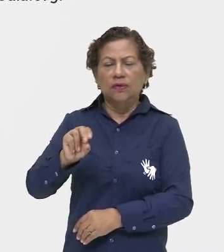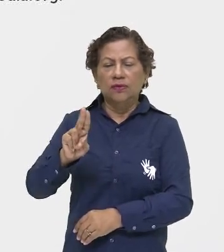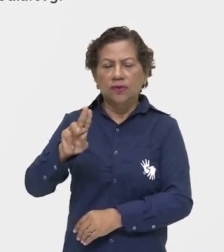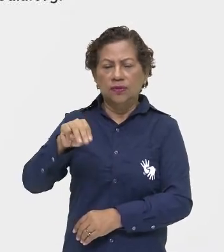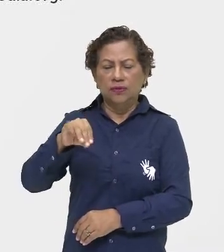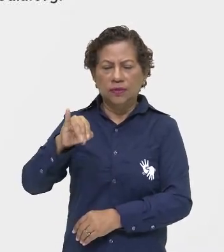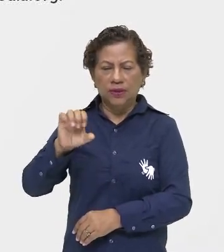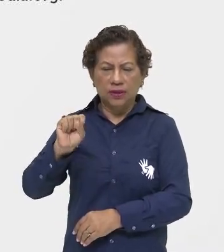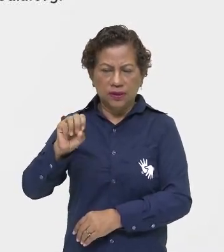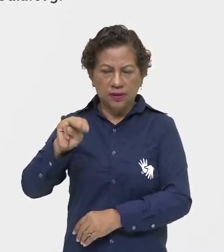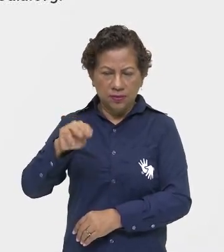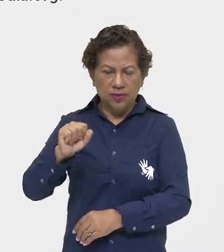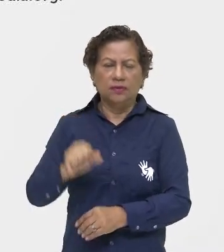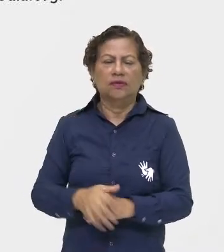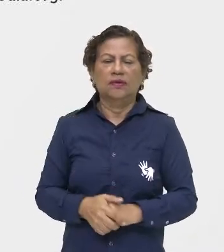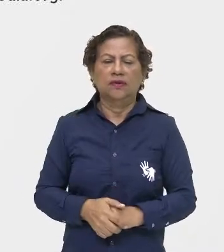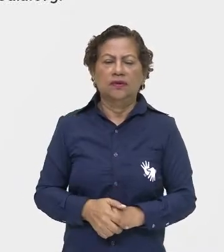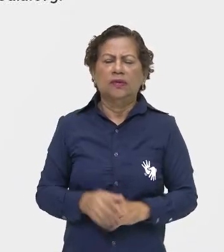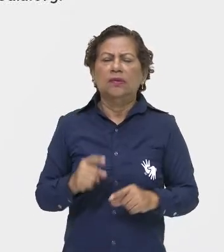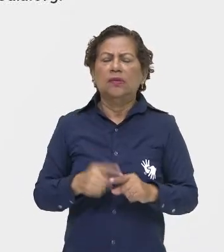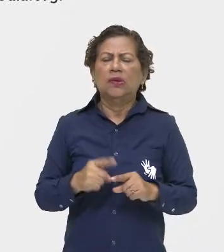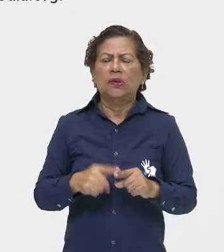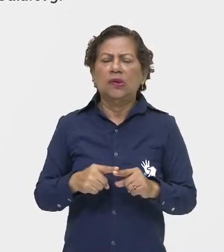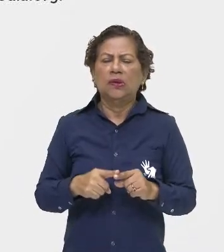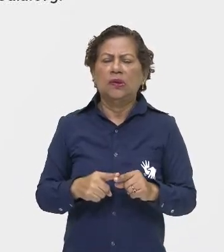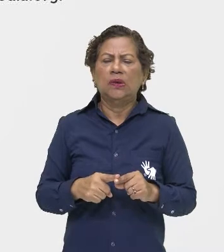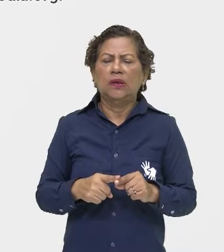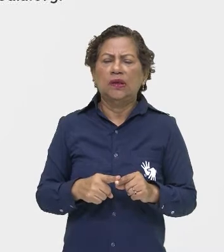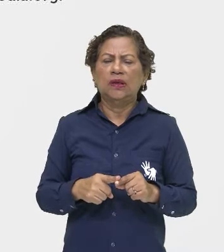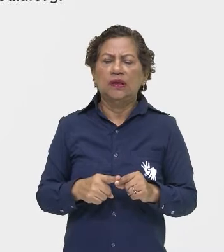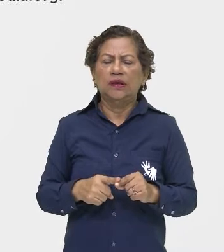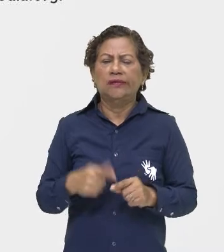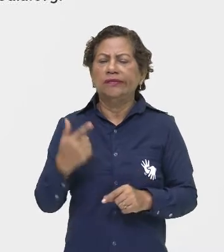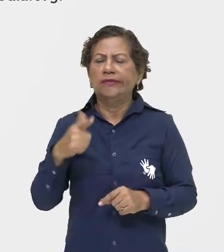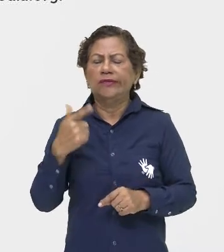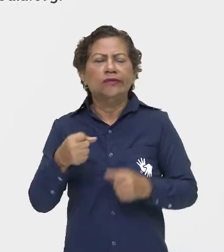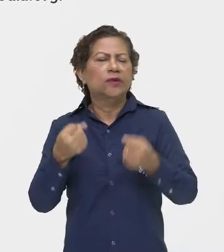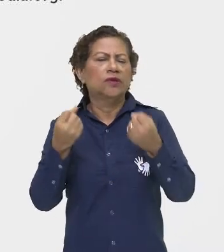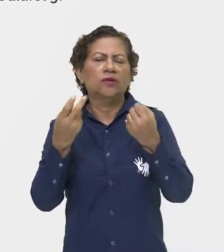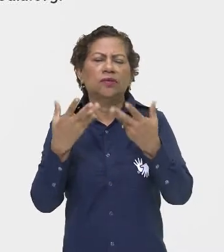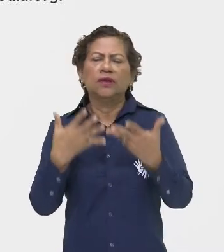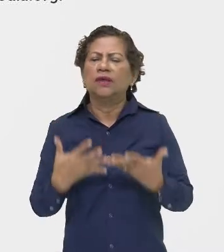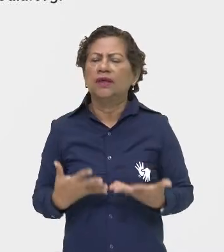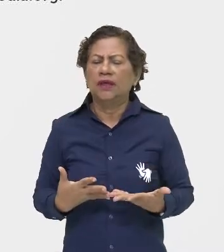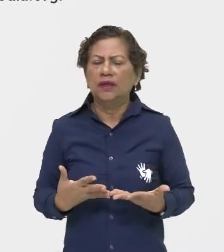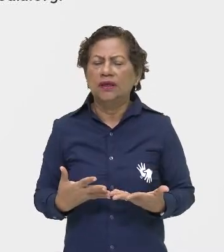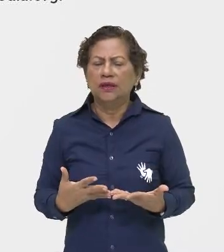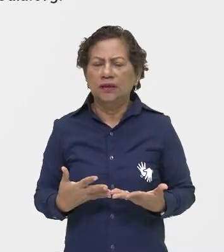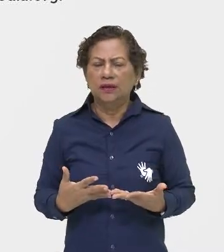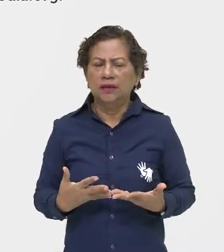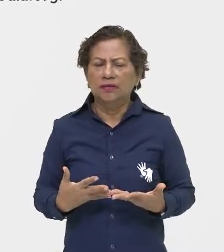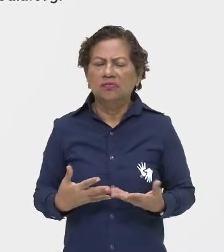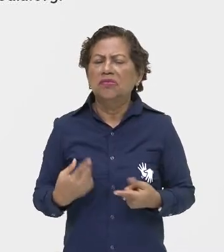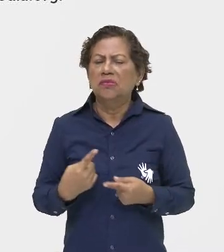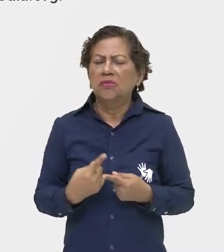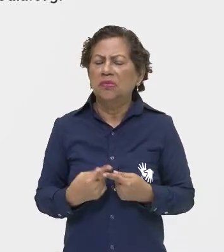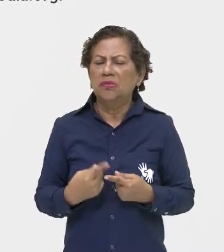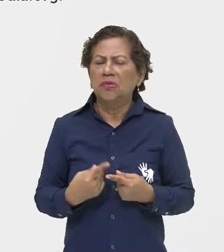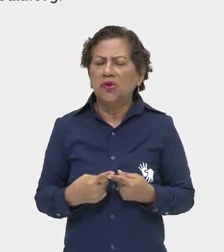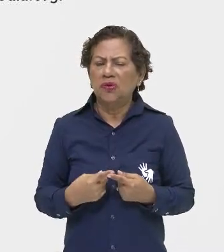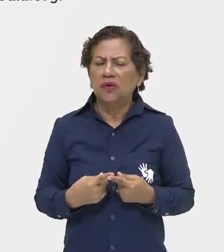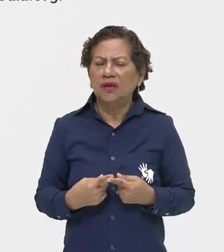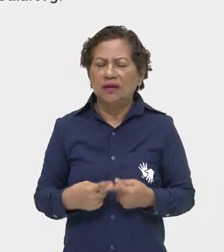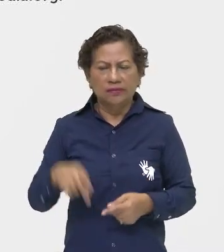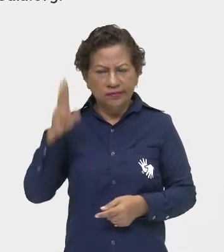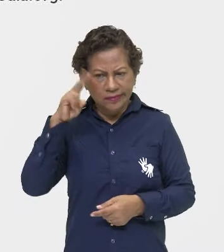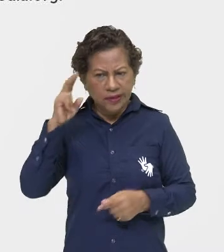temas e conteúdos sem lógica. Olha aí, mais uma vez, a questão sem lógica. Os